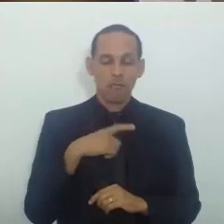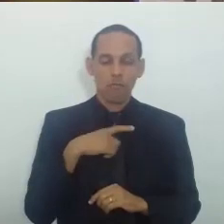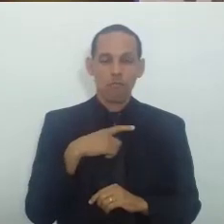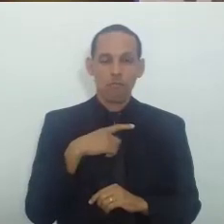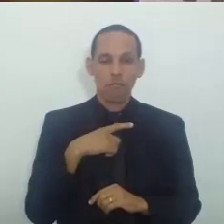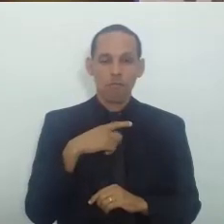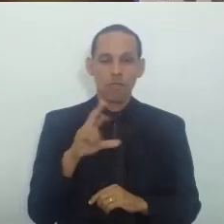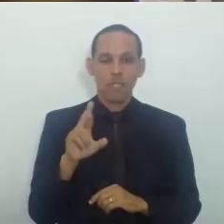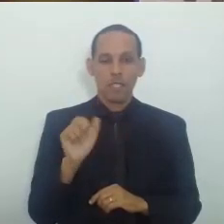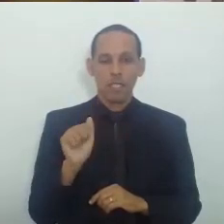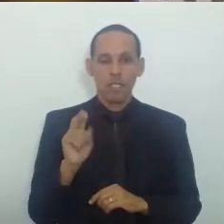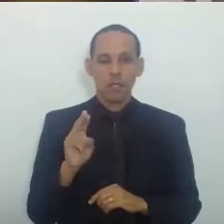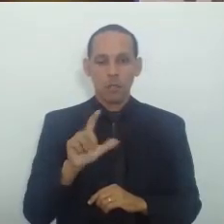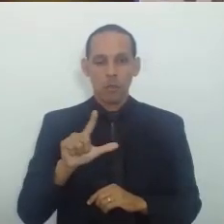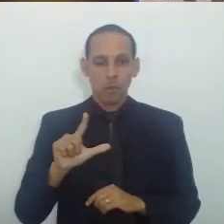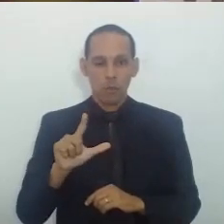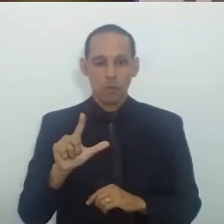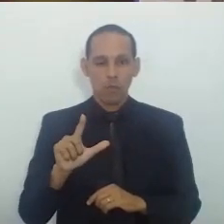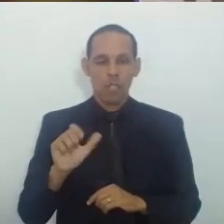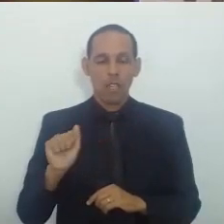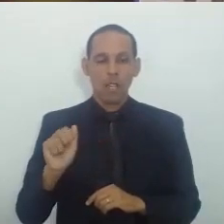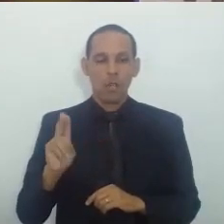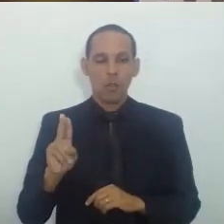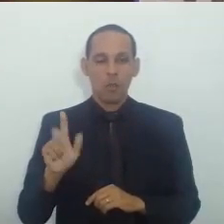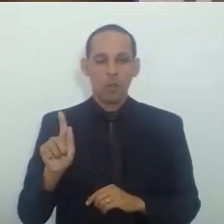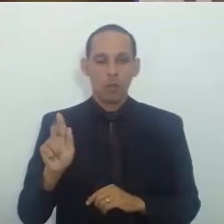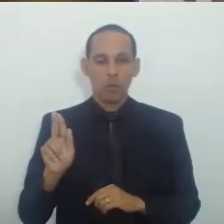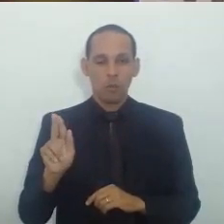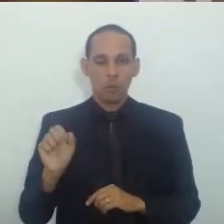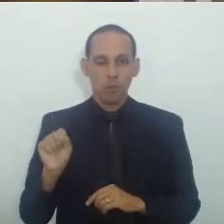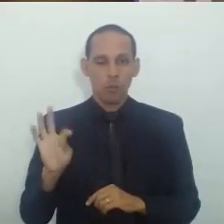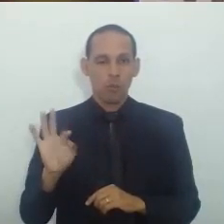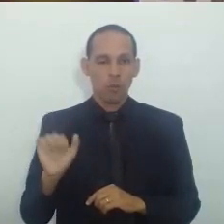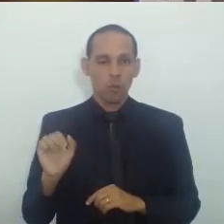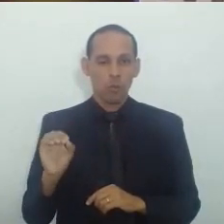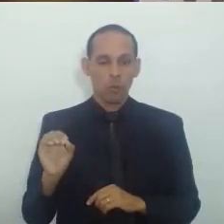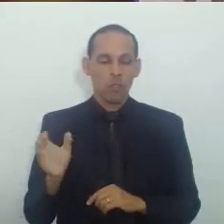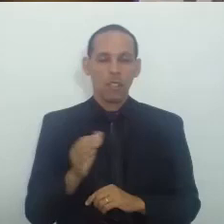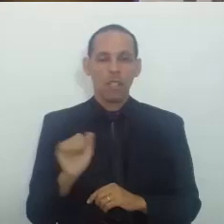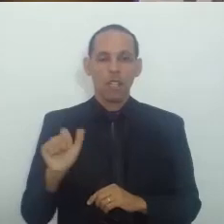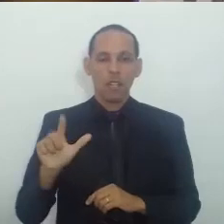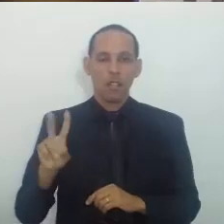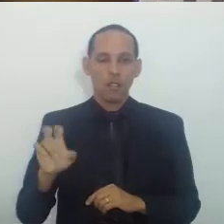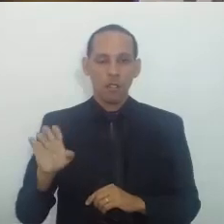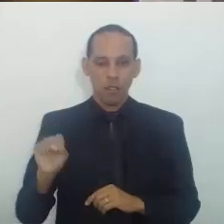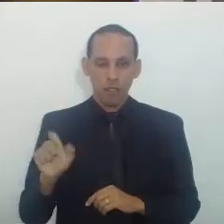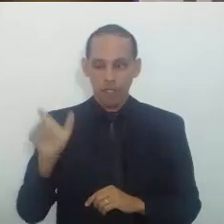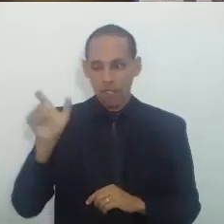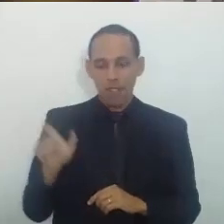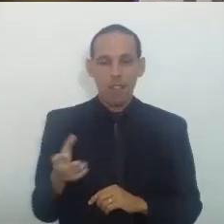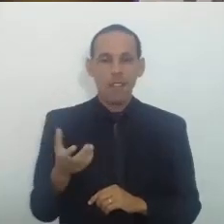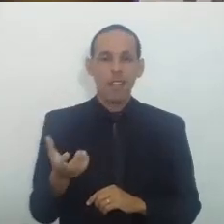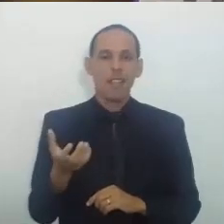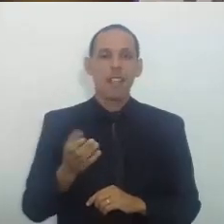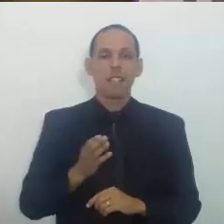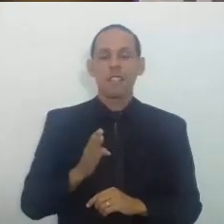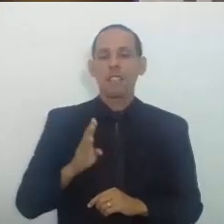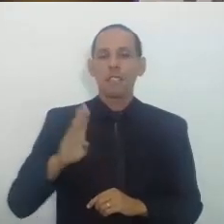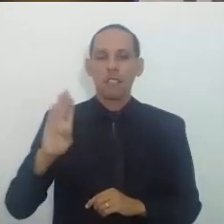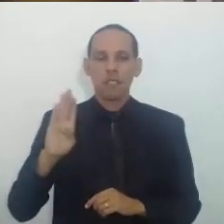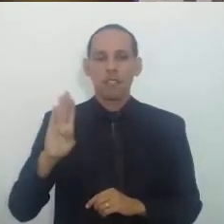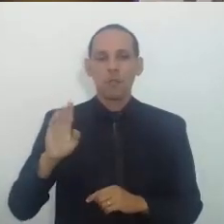Raul Augusto em Alves da Silva Requerendo por ser candidato aprovado no certame de discussão